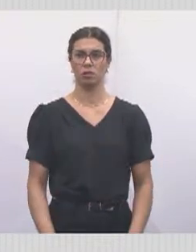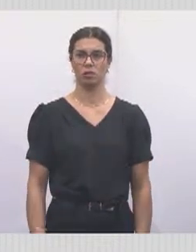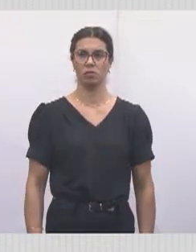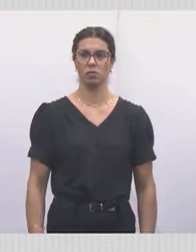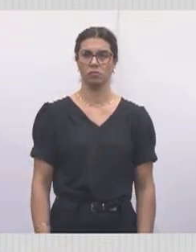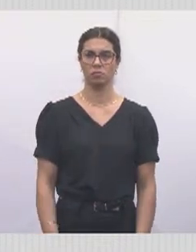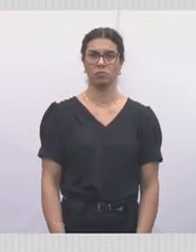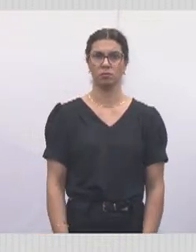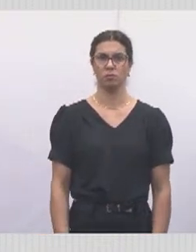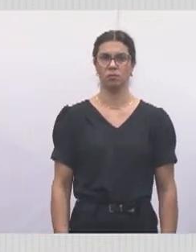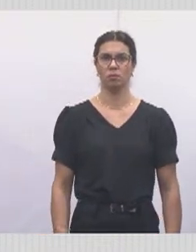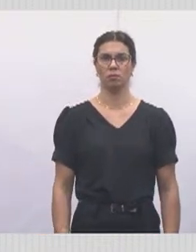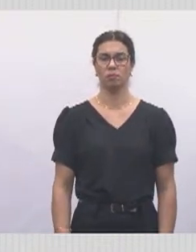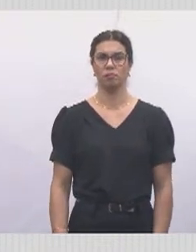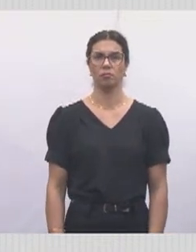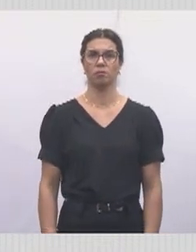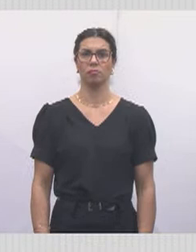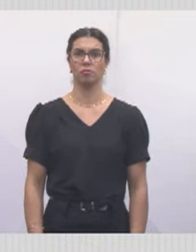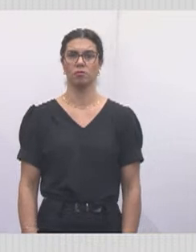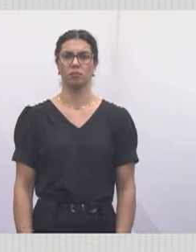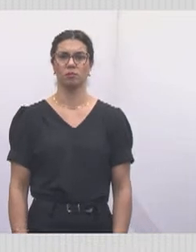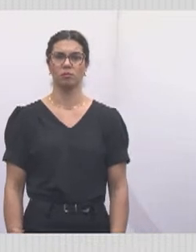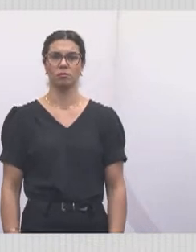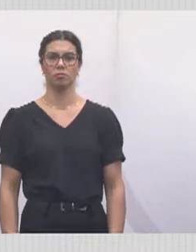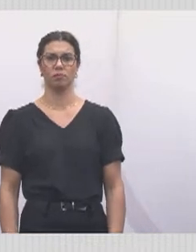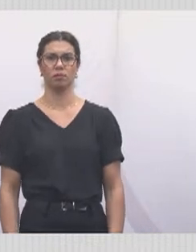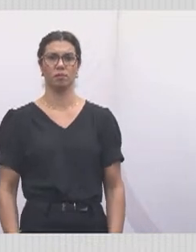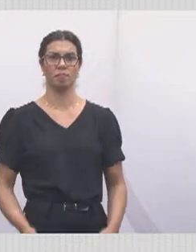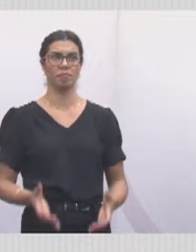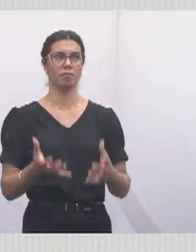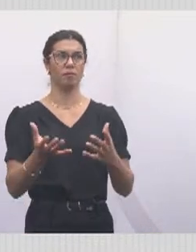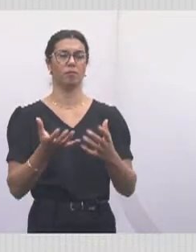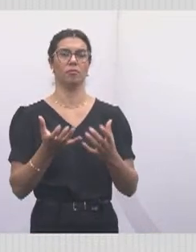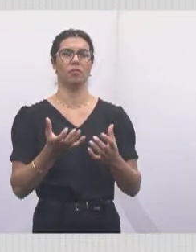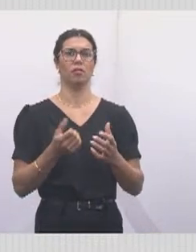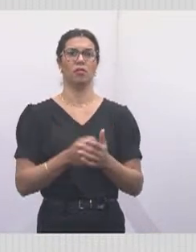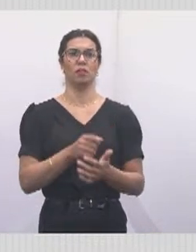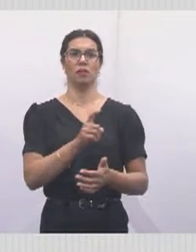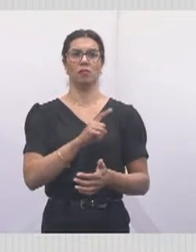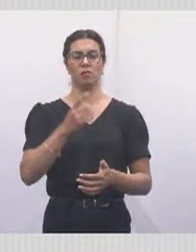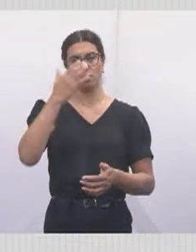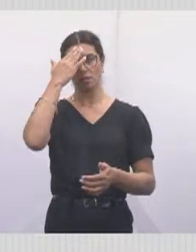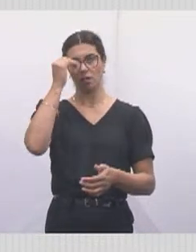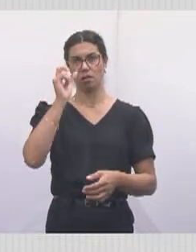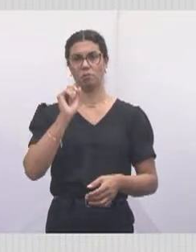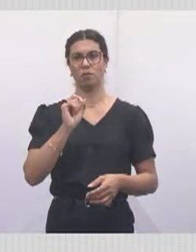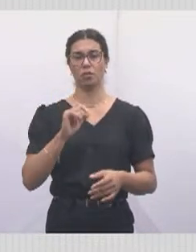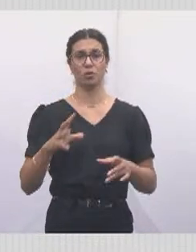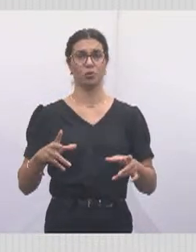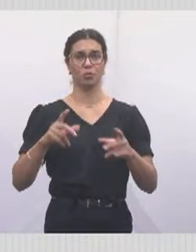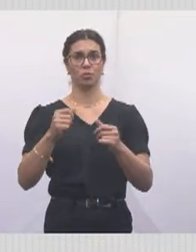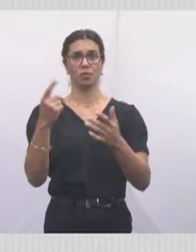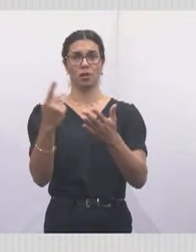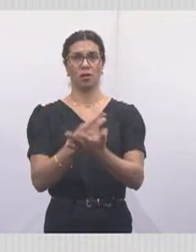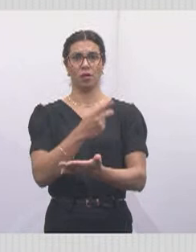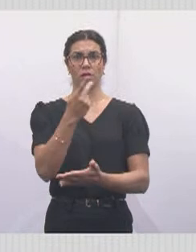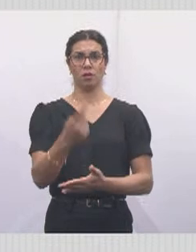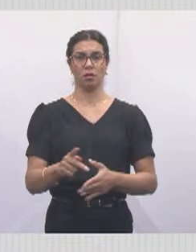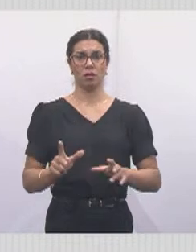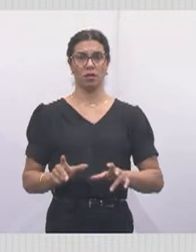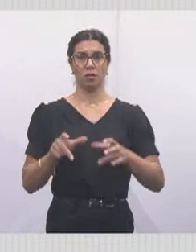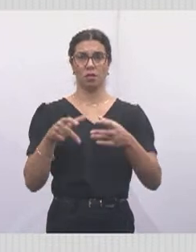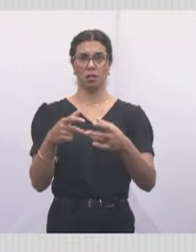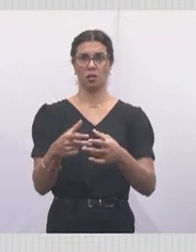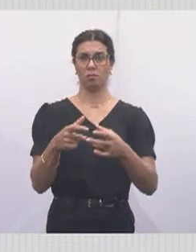Aí já apareceu, então eu vou falar dele agora. Eu quero que você fique por dentro de tudo o que acontece aqui na